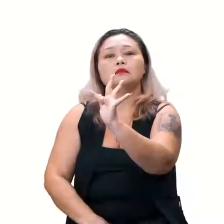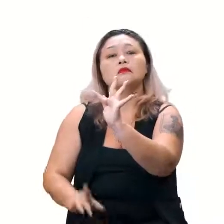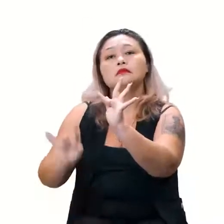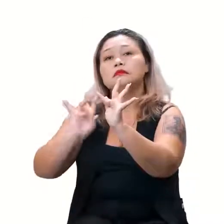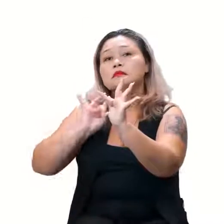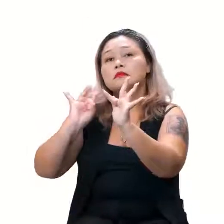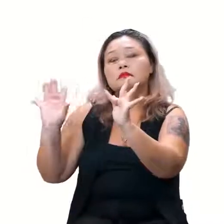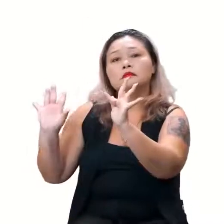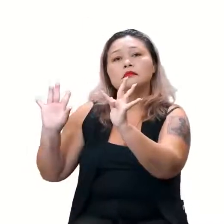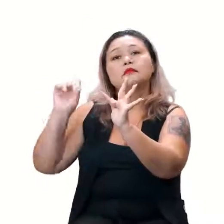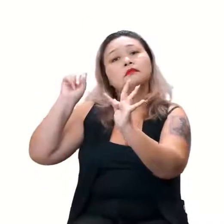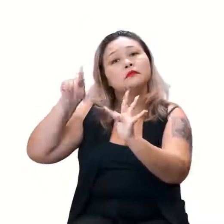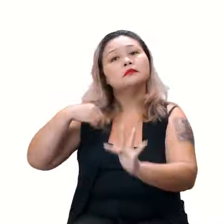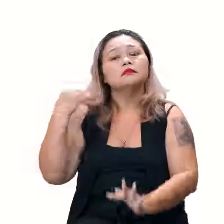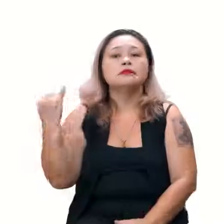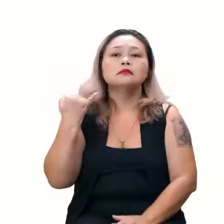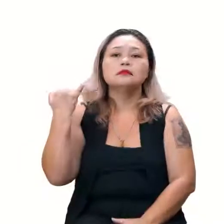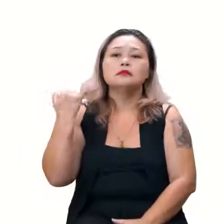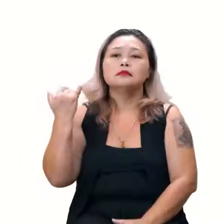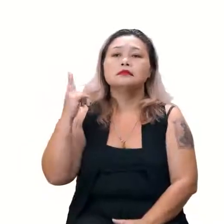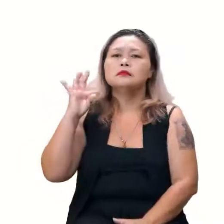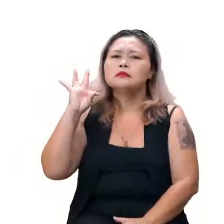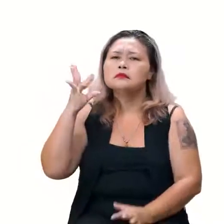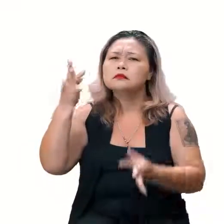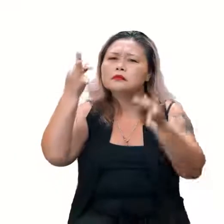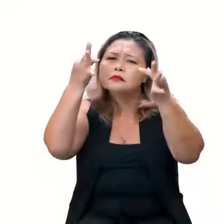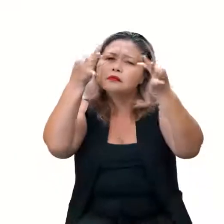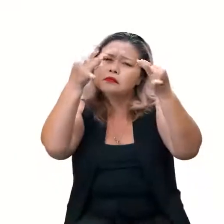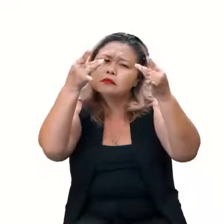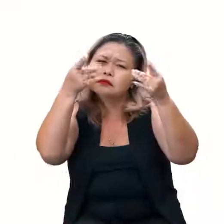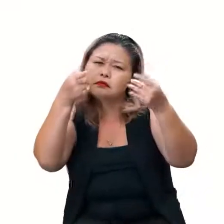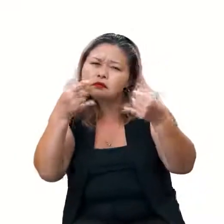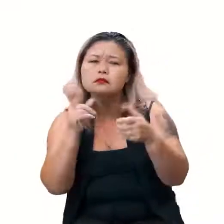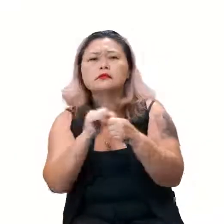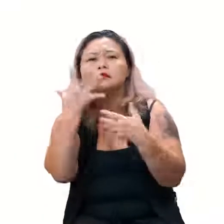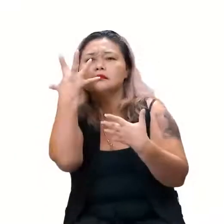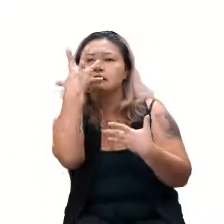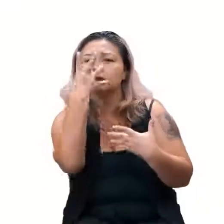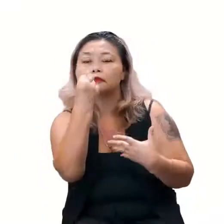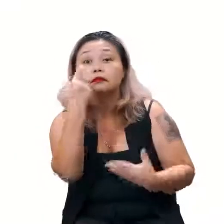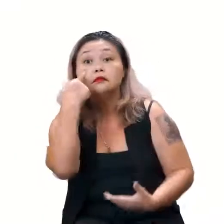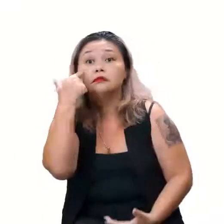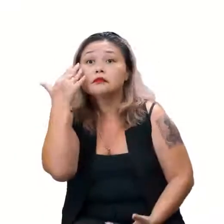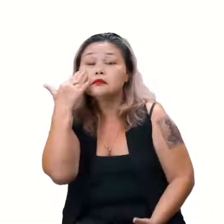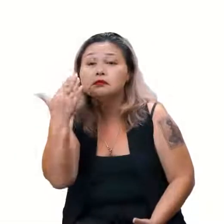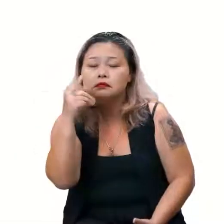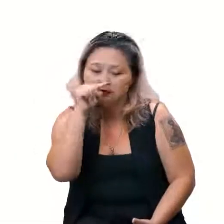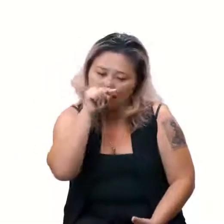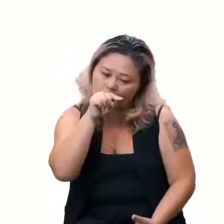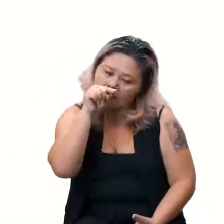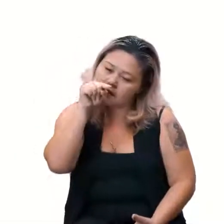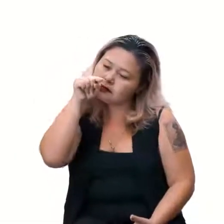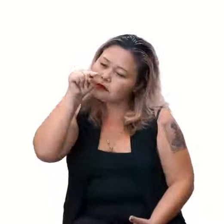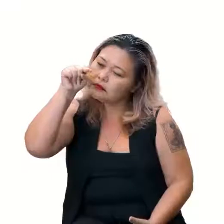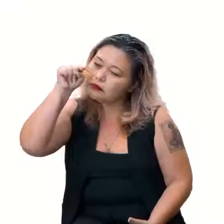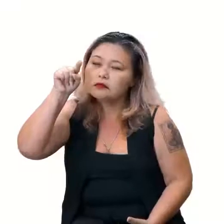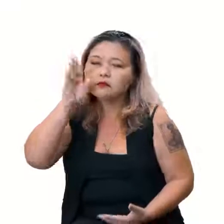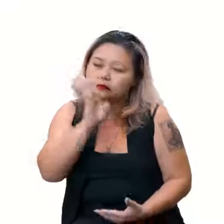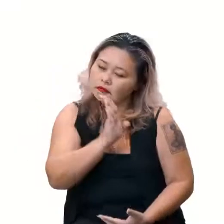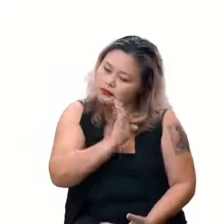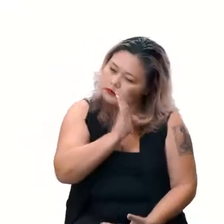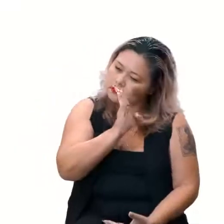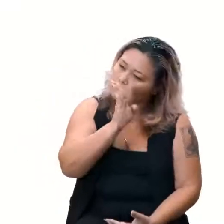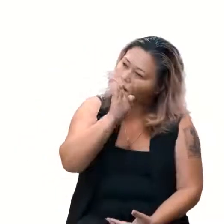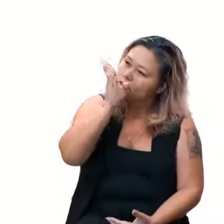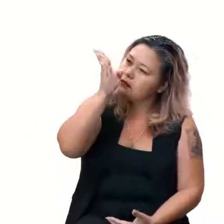E aí, é importante que se você fizer tudo milimetrado, bonitinho, você vai ver que qualquer ponto que você pegar que esteja nessa